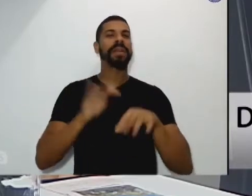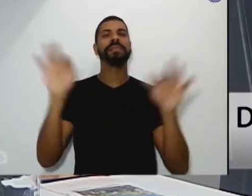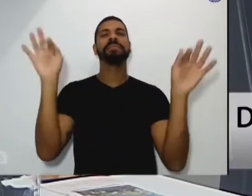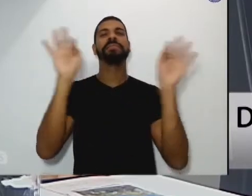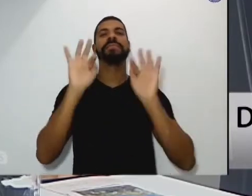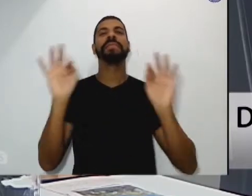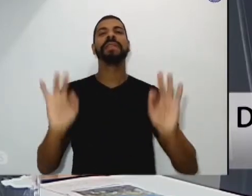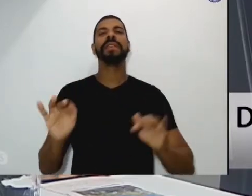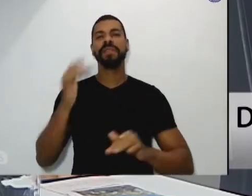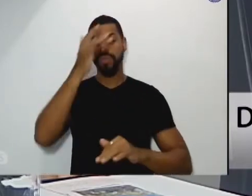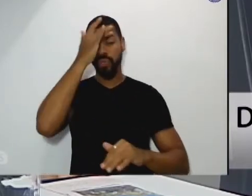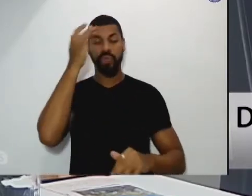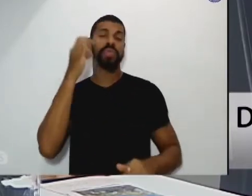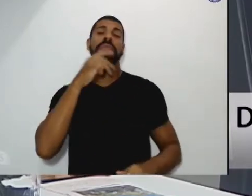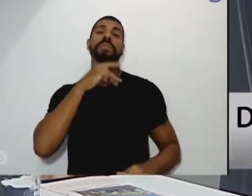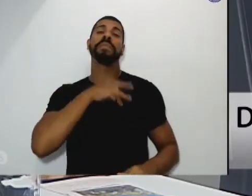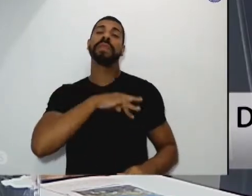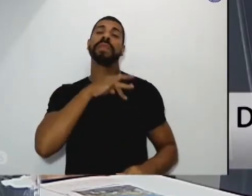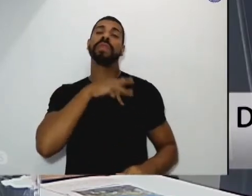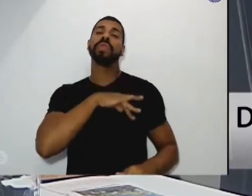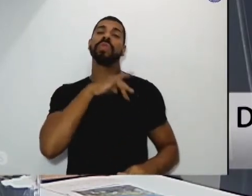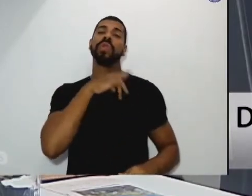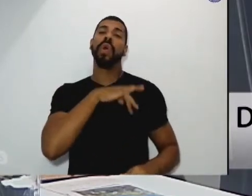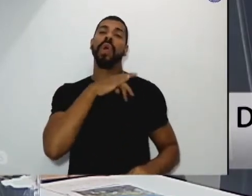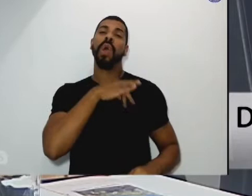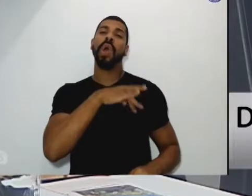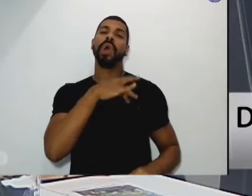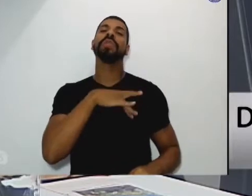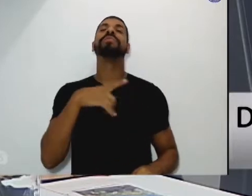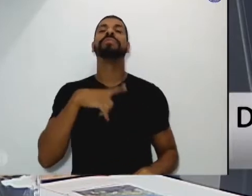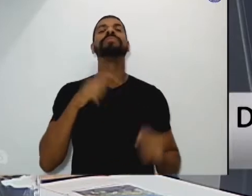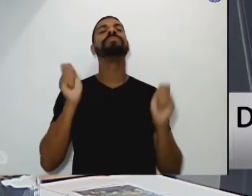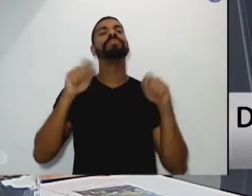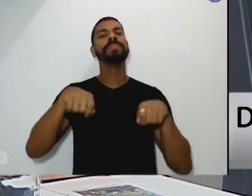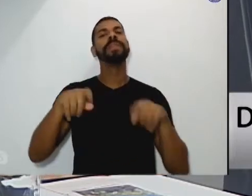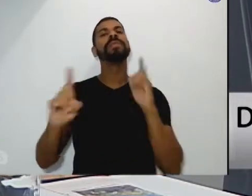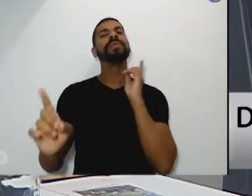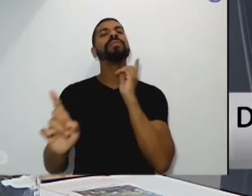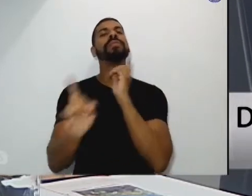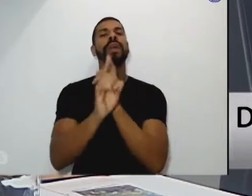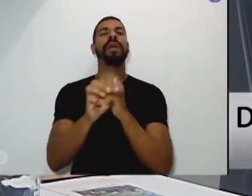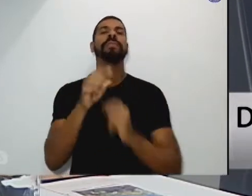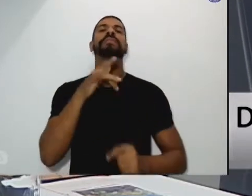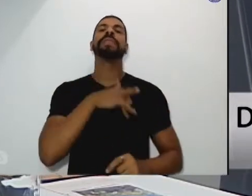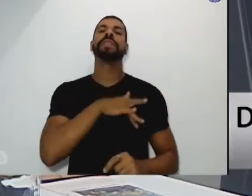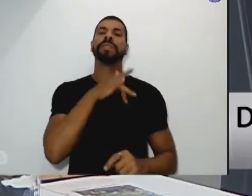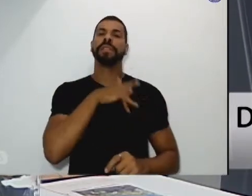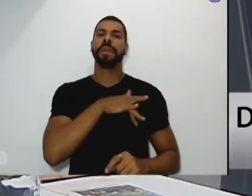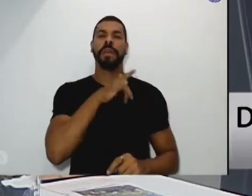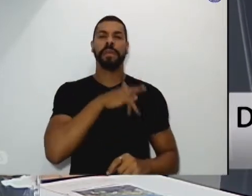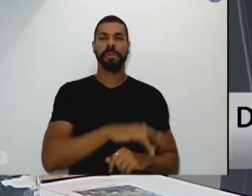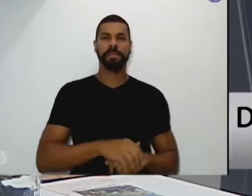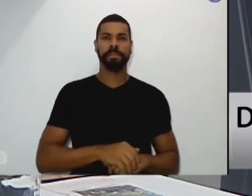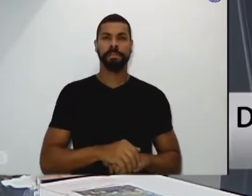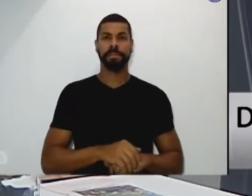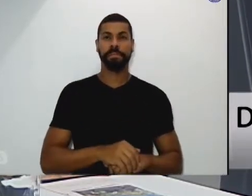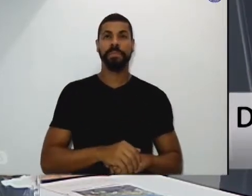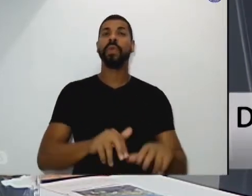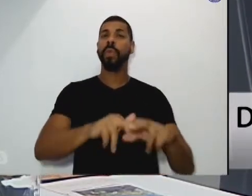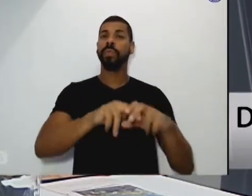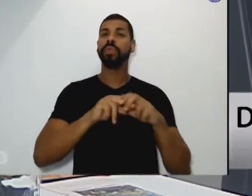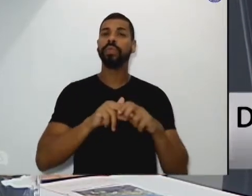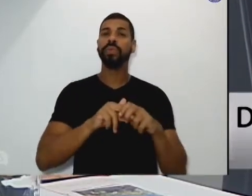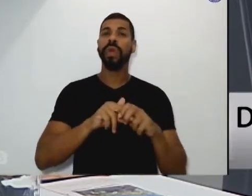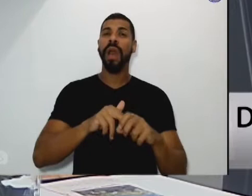porque alcançarão misericórdia. Por intercessão de Santa Dulce dos pobres